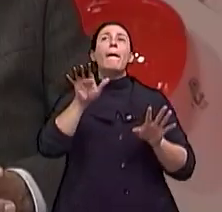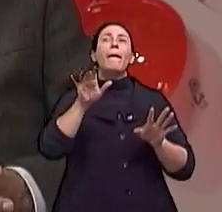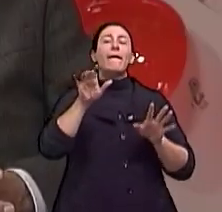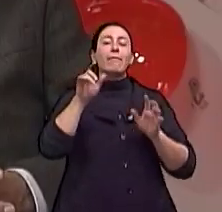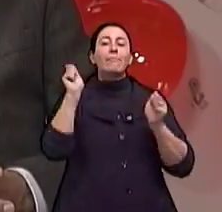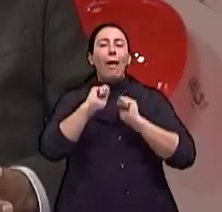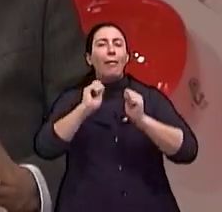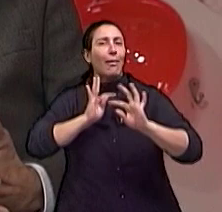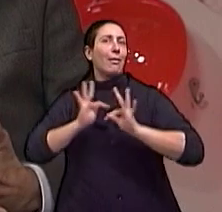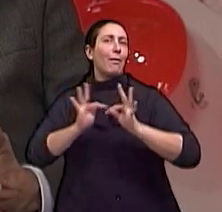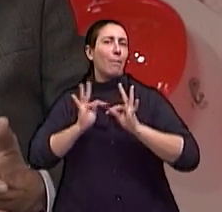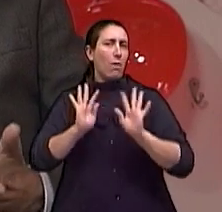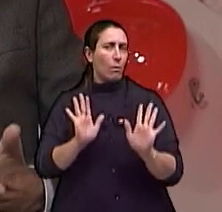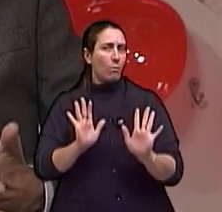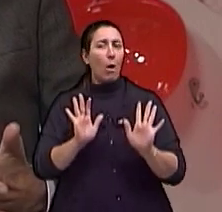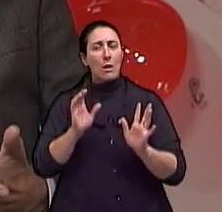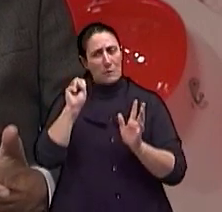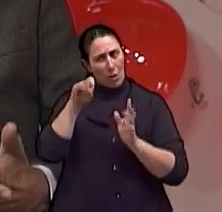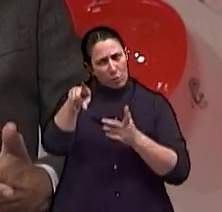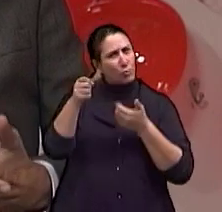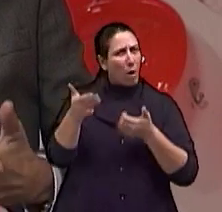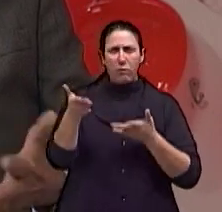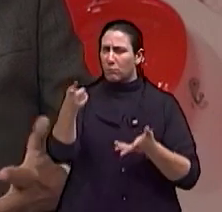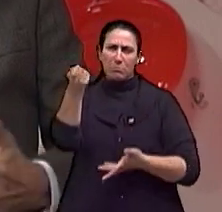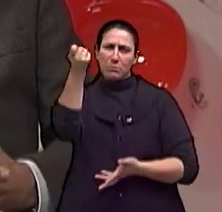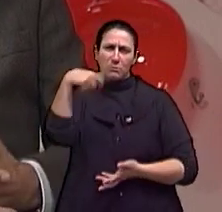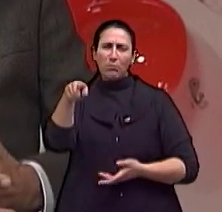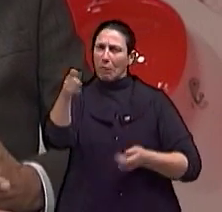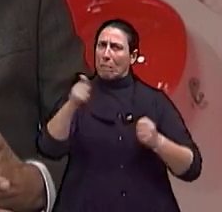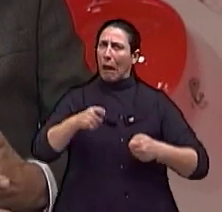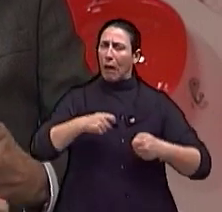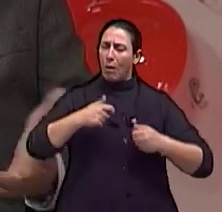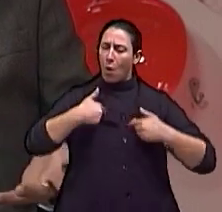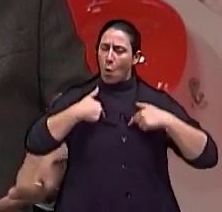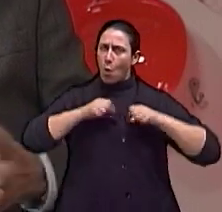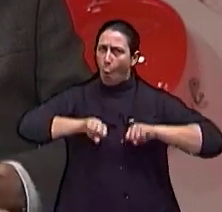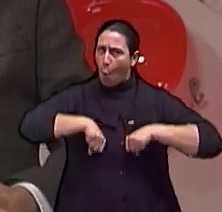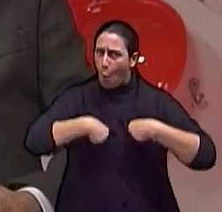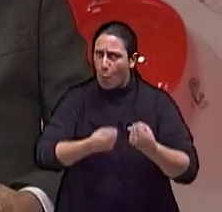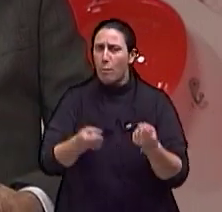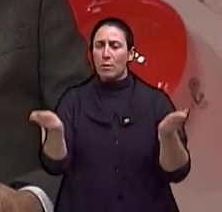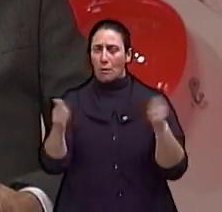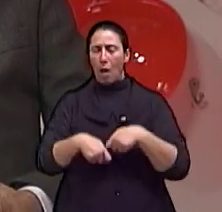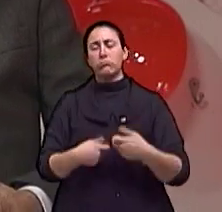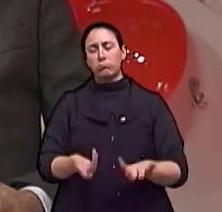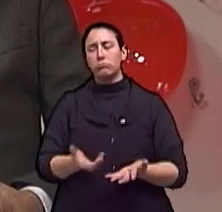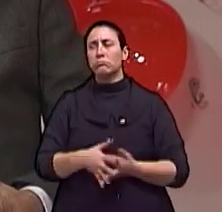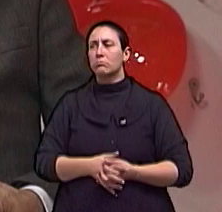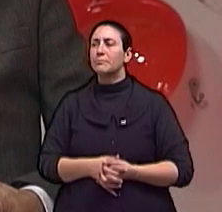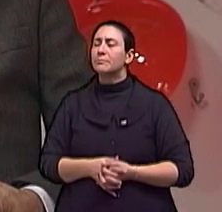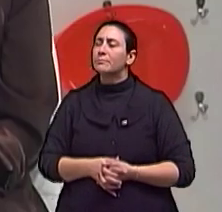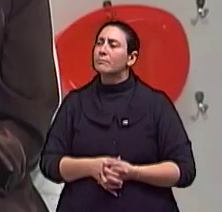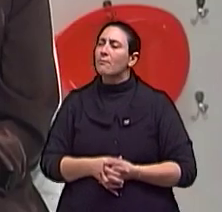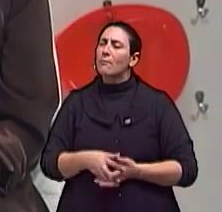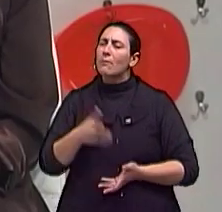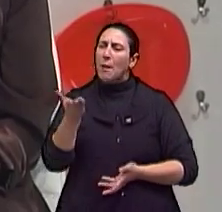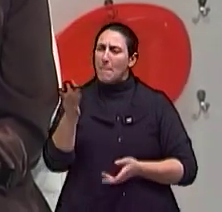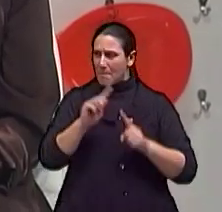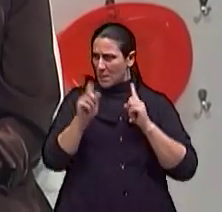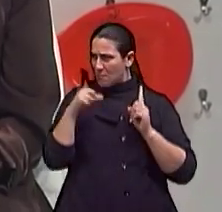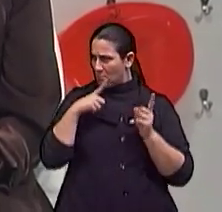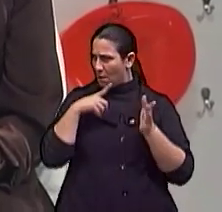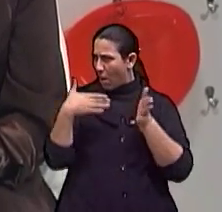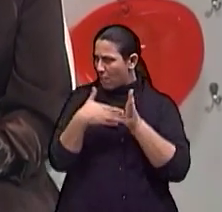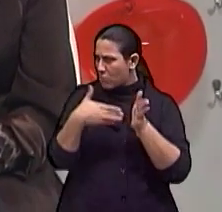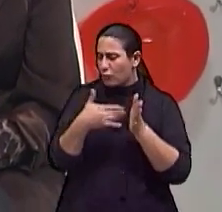Exatamente, porque é claro que uma pessoa mais jovem, ele tem mais resistência física, ele tem mais... ok. Certo. Mas tem limite?